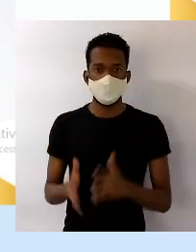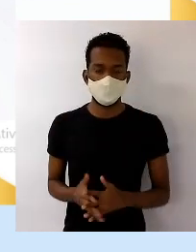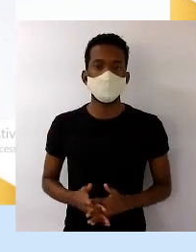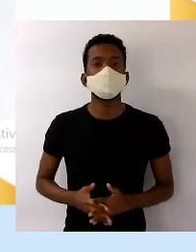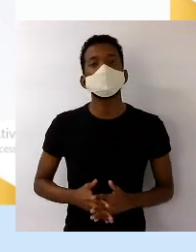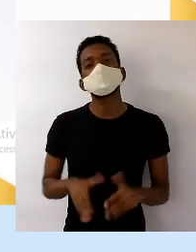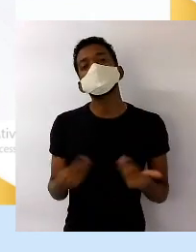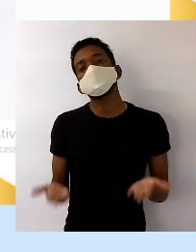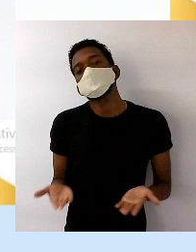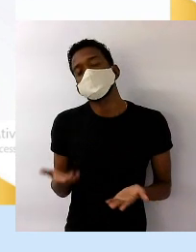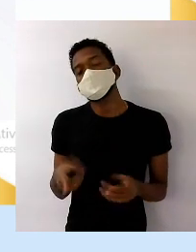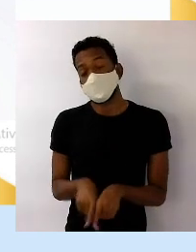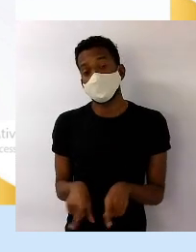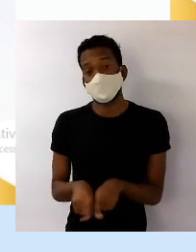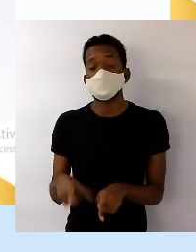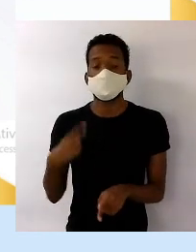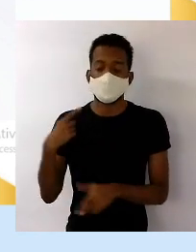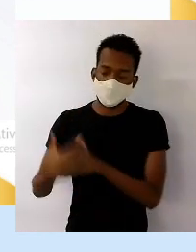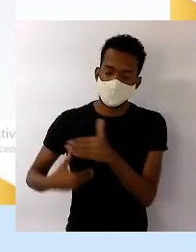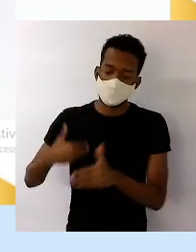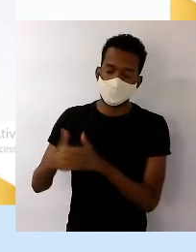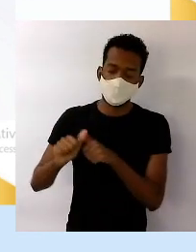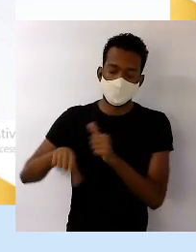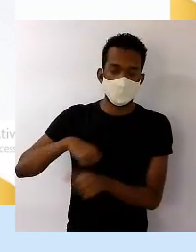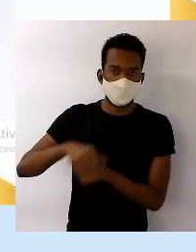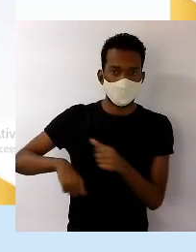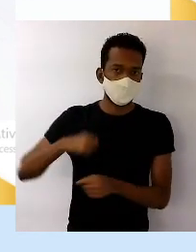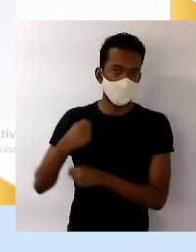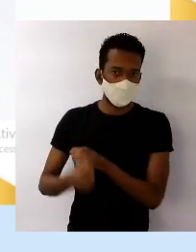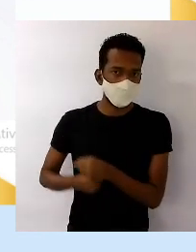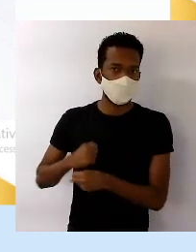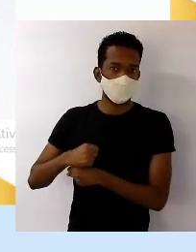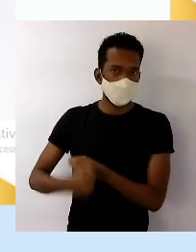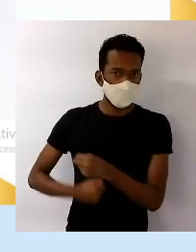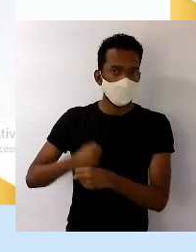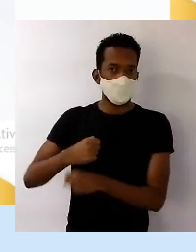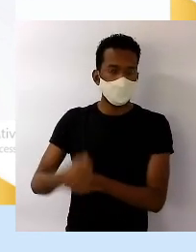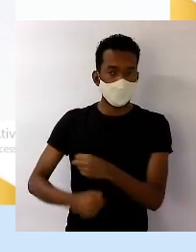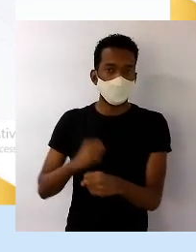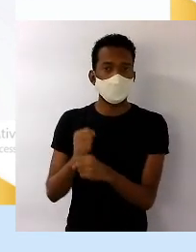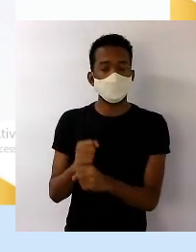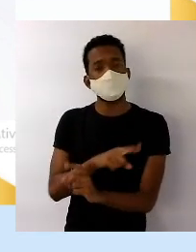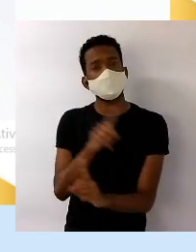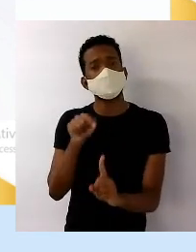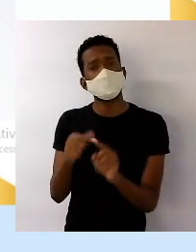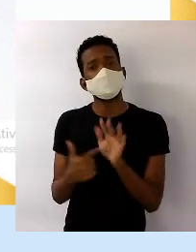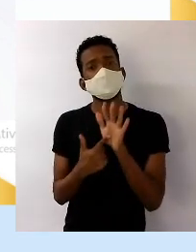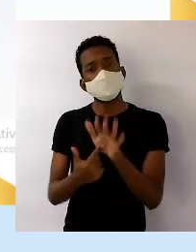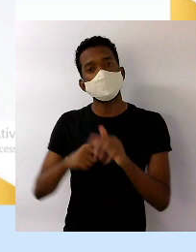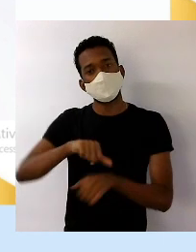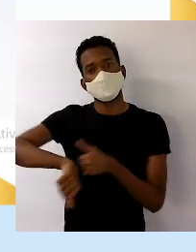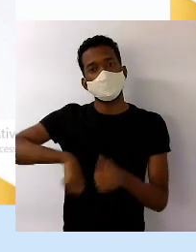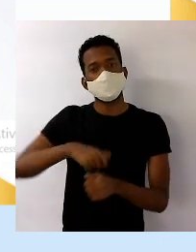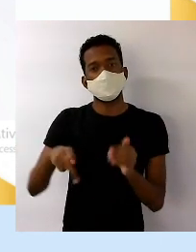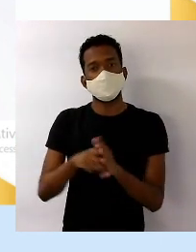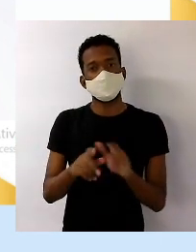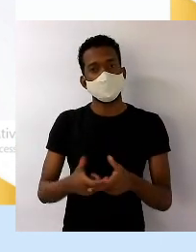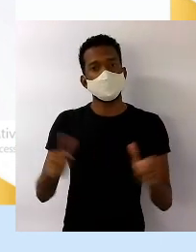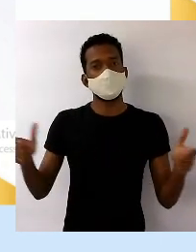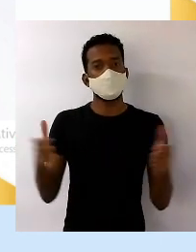Ela vem se transformando ao longo dos anos, o que indica uma mudança no perfil demográfico do nosso país